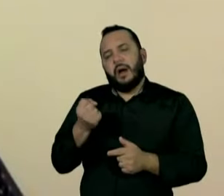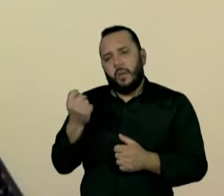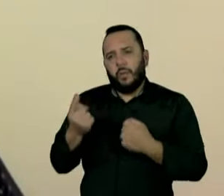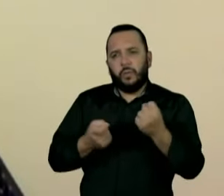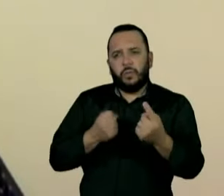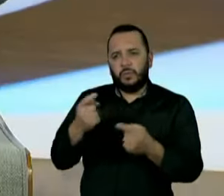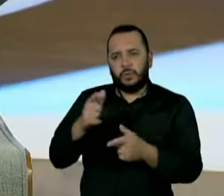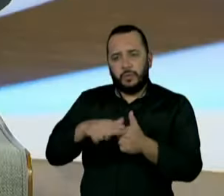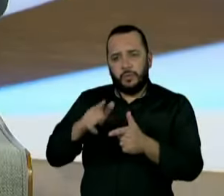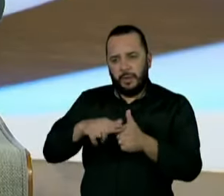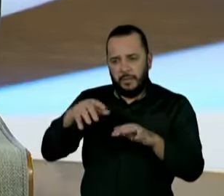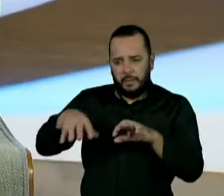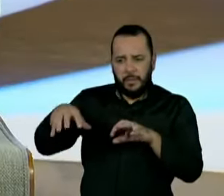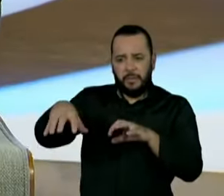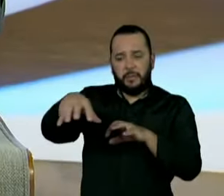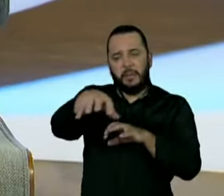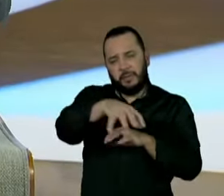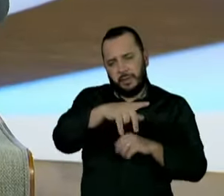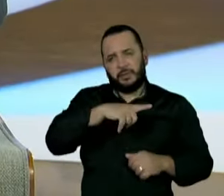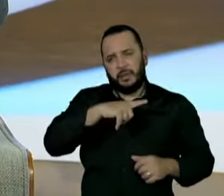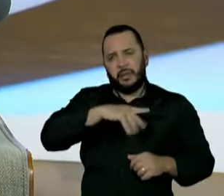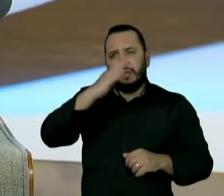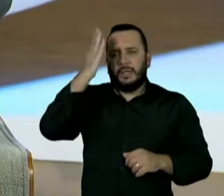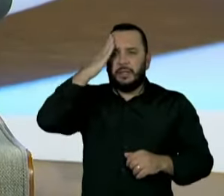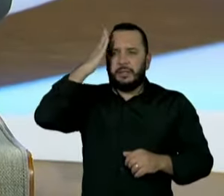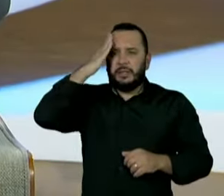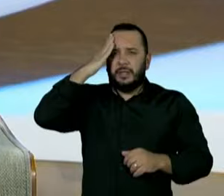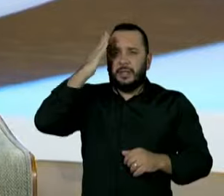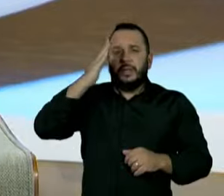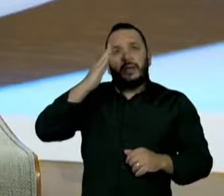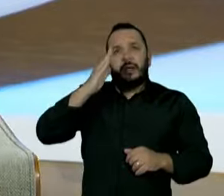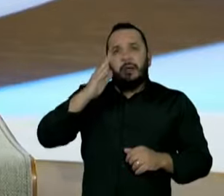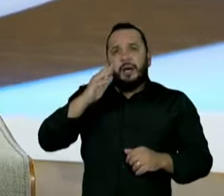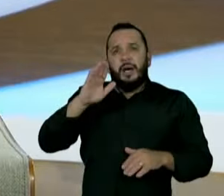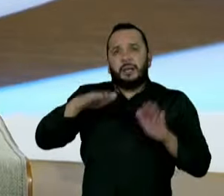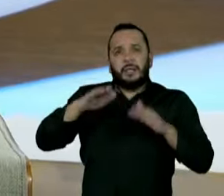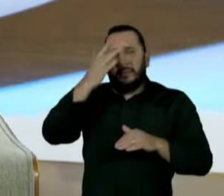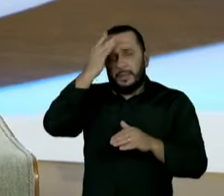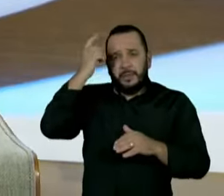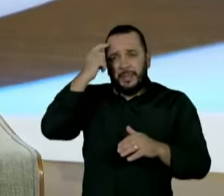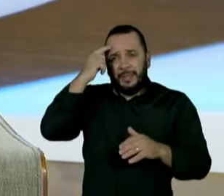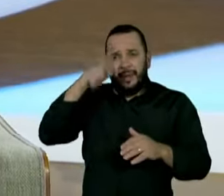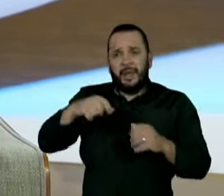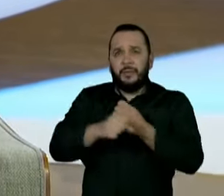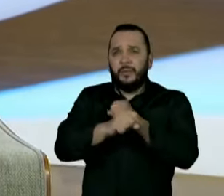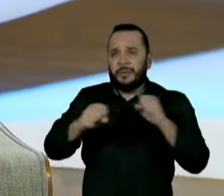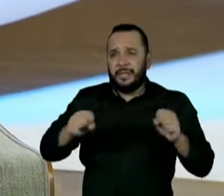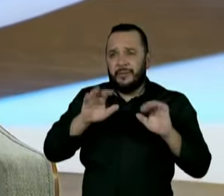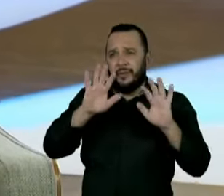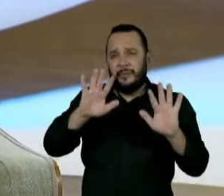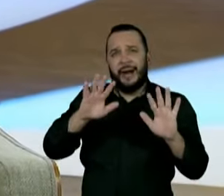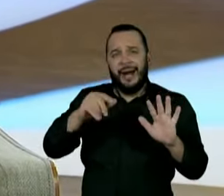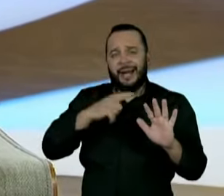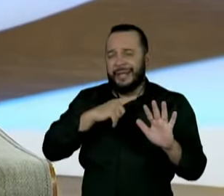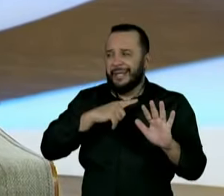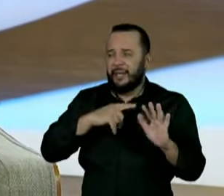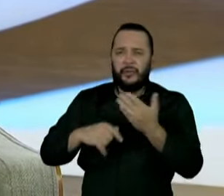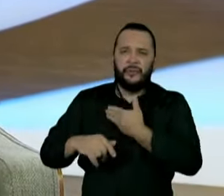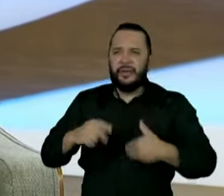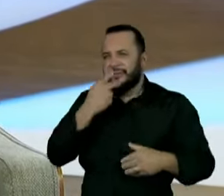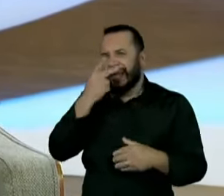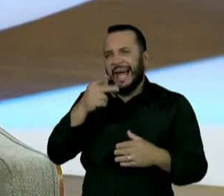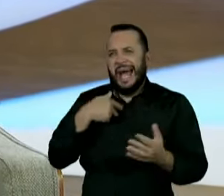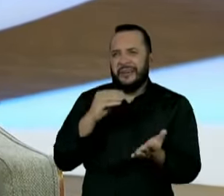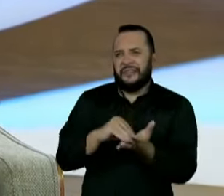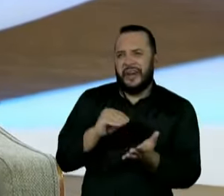coisa que todo mundo usa como referência, assim, que as coisas são impossíveis no poder público, toda essa história de falta de dinheiro, tudo isso